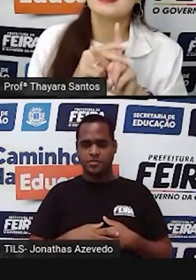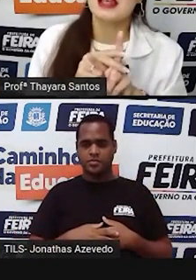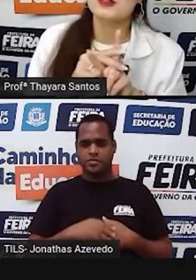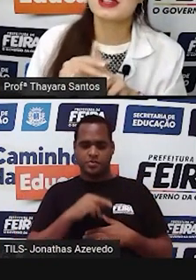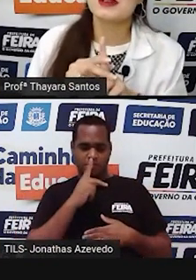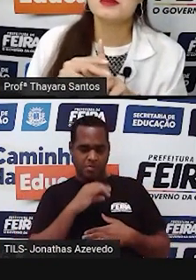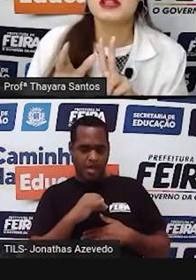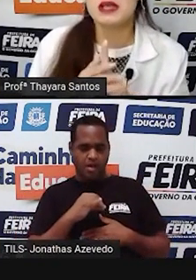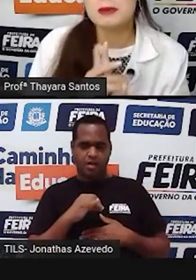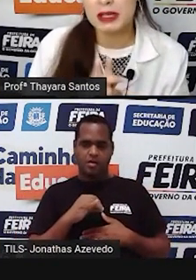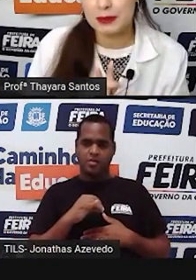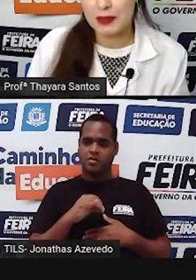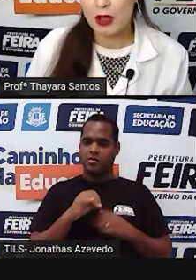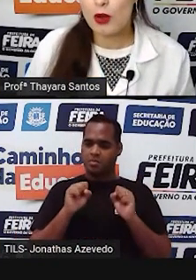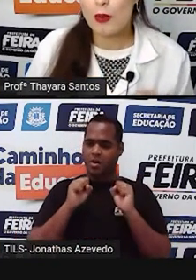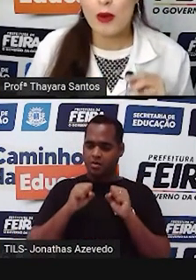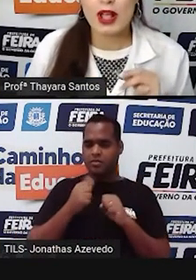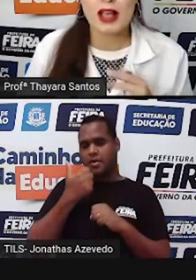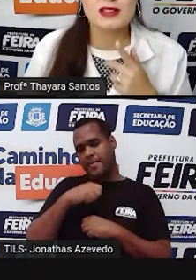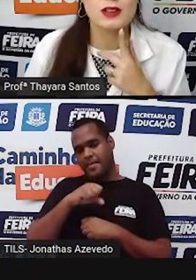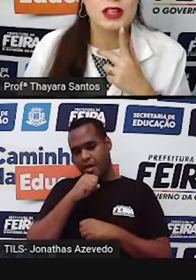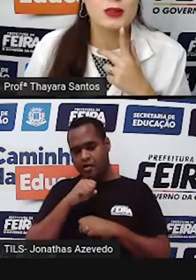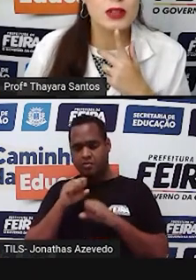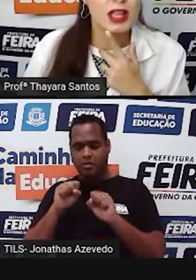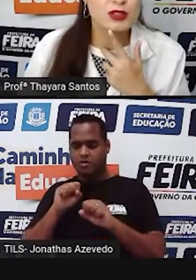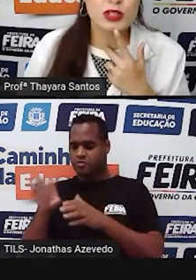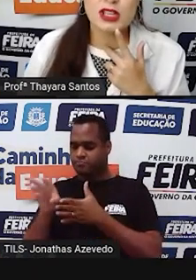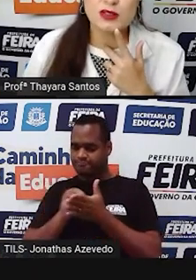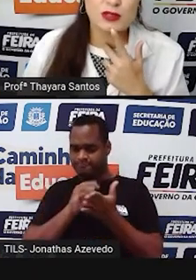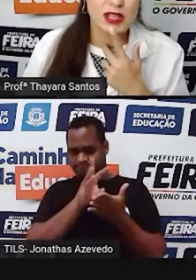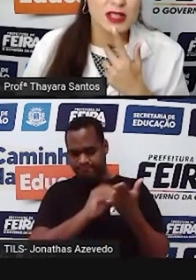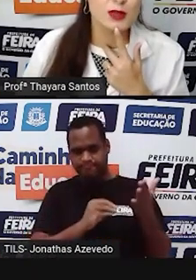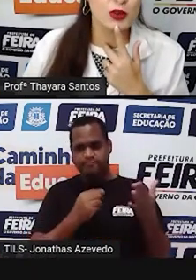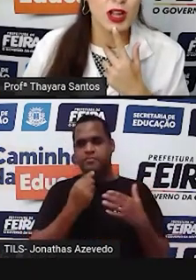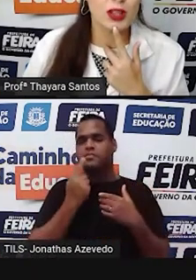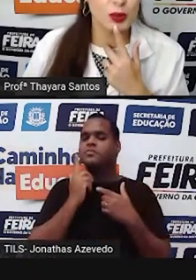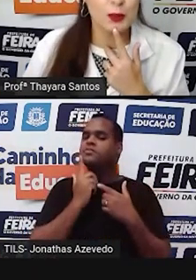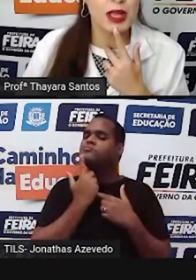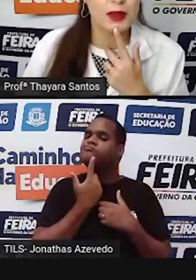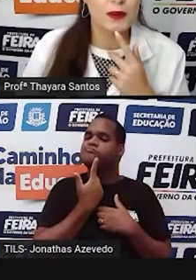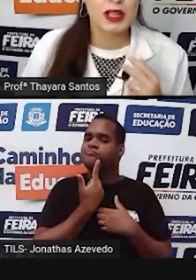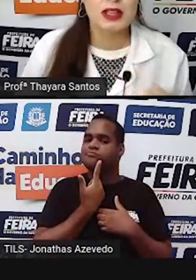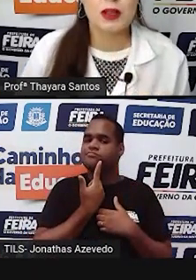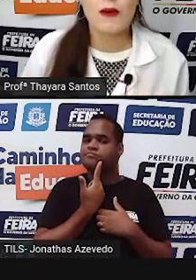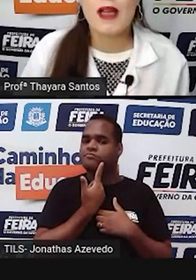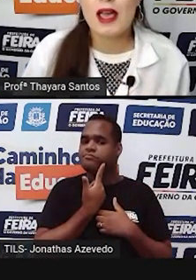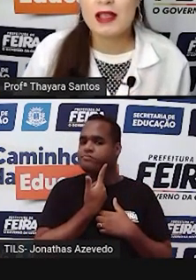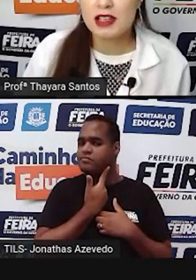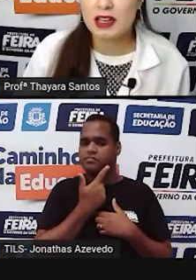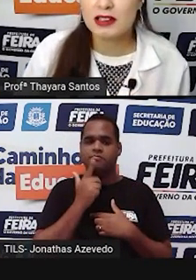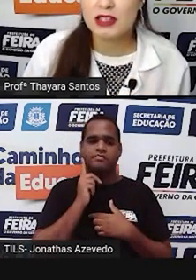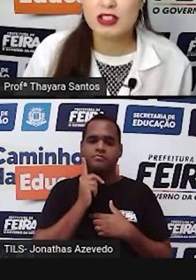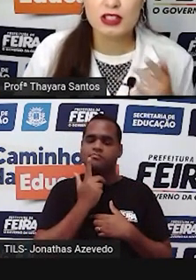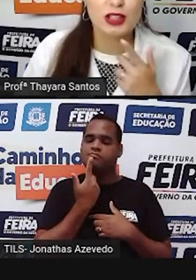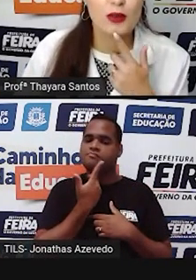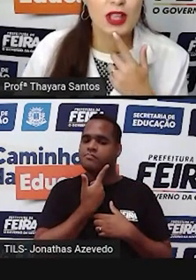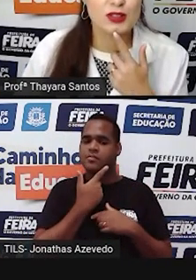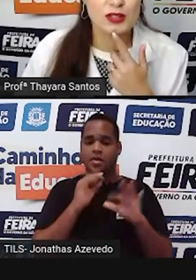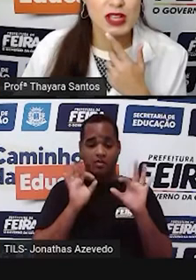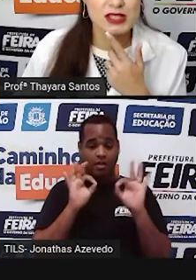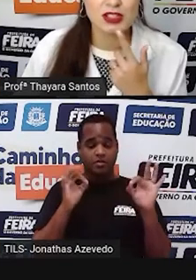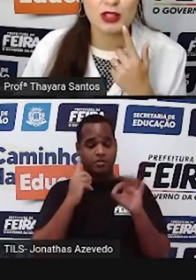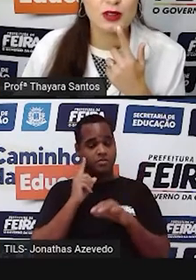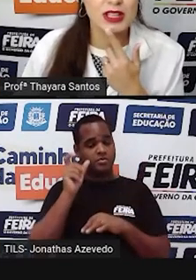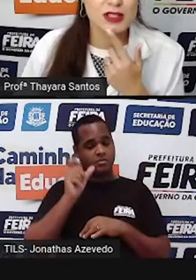e ter herdado também da mãe, como é o caso do queixo liso, sem esse buraquinho no meio. Então, essa característica de ter o